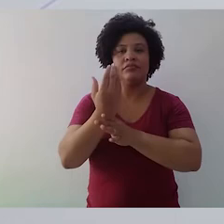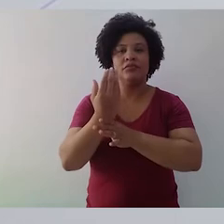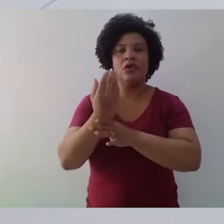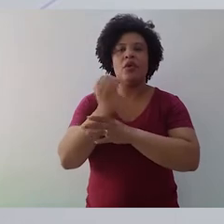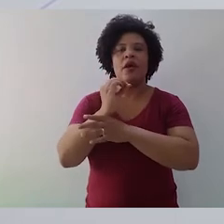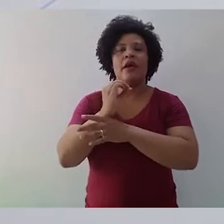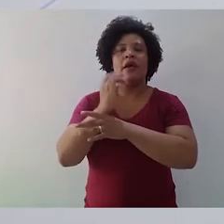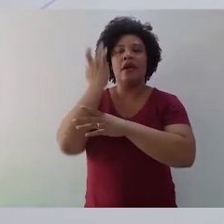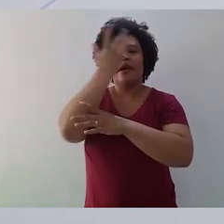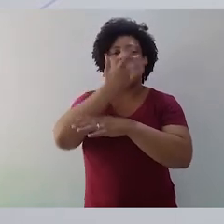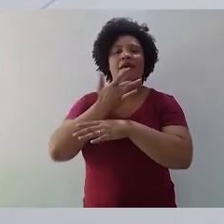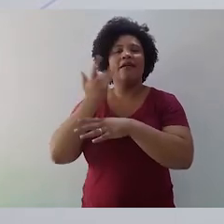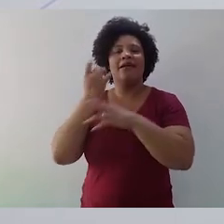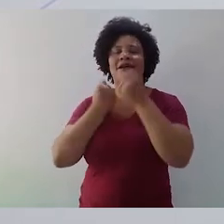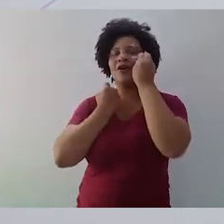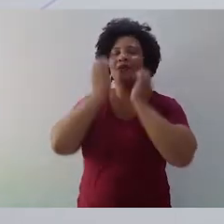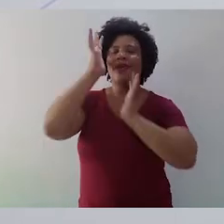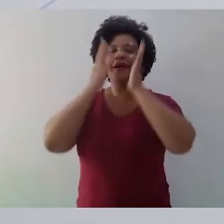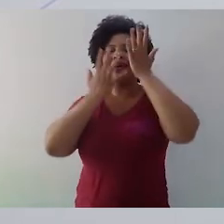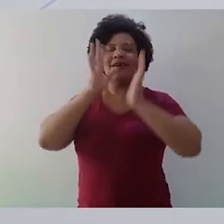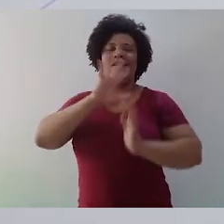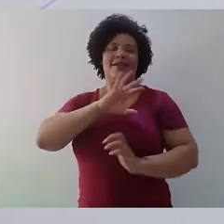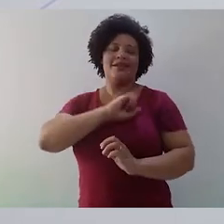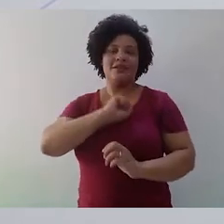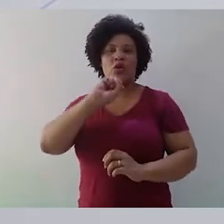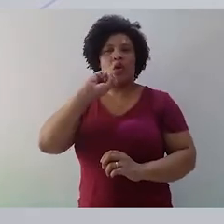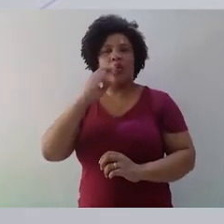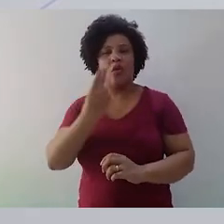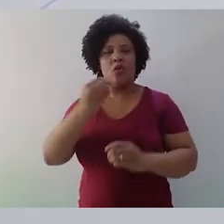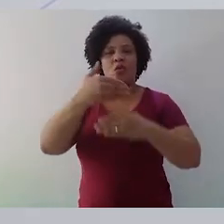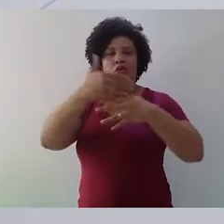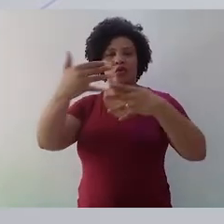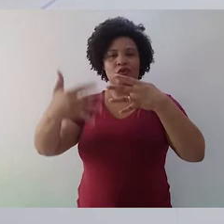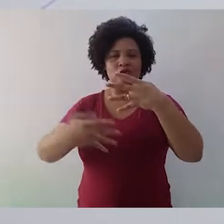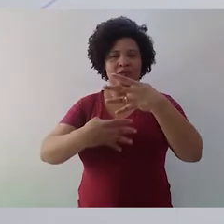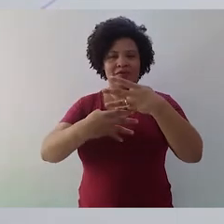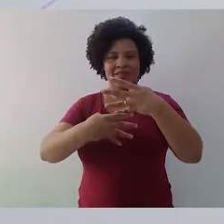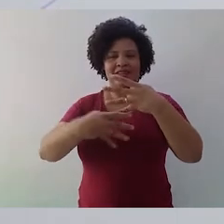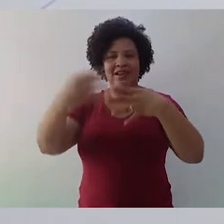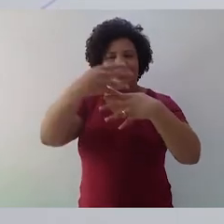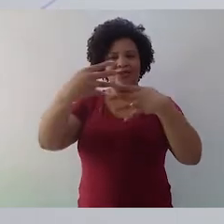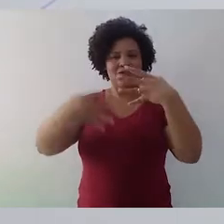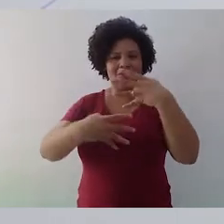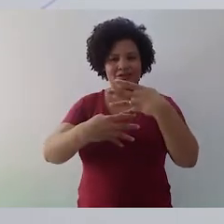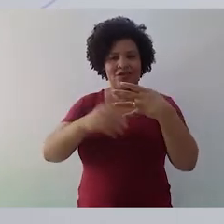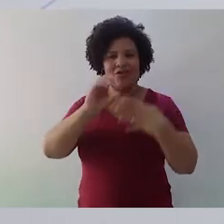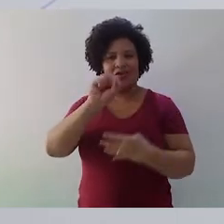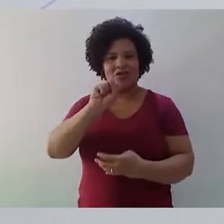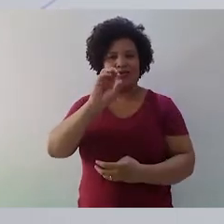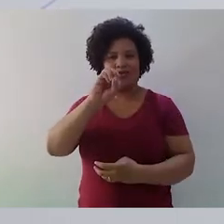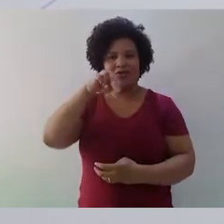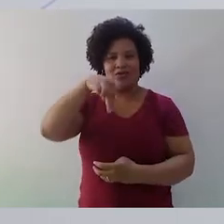soneto, eu preciso de saber em que sequência temporal eu vou organizar as minhas